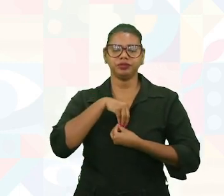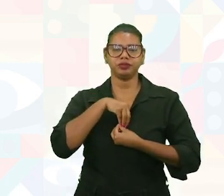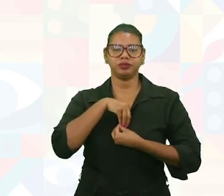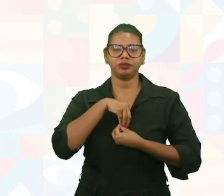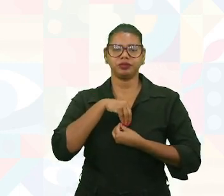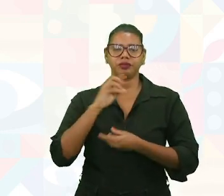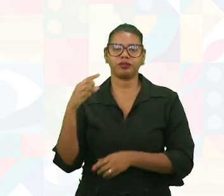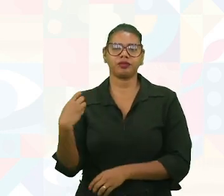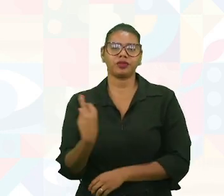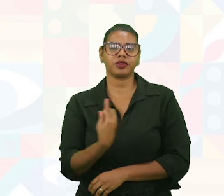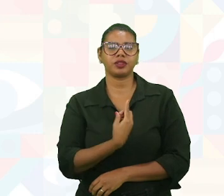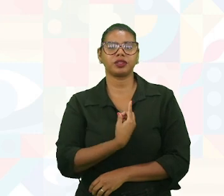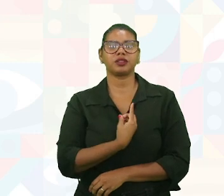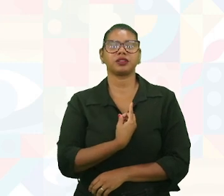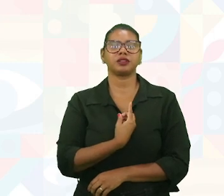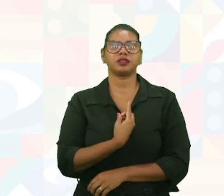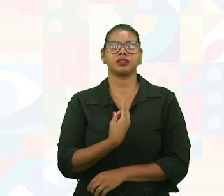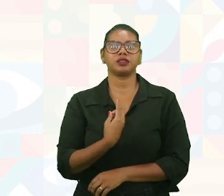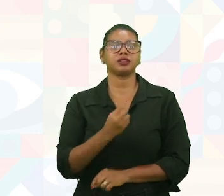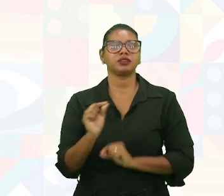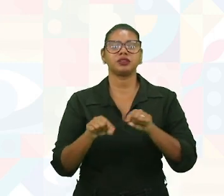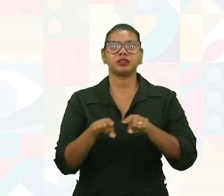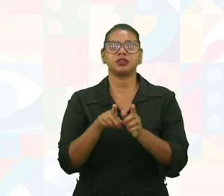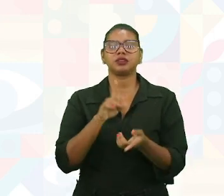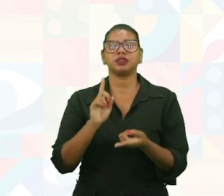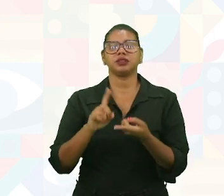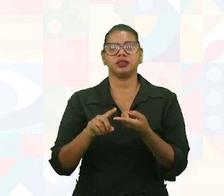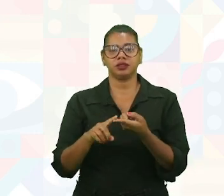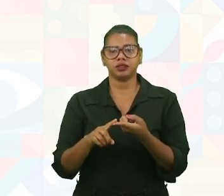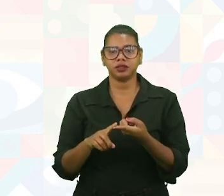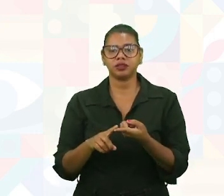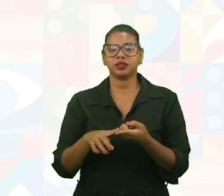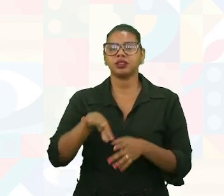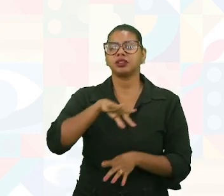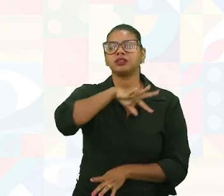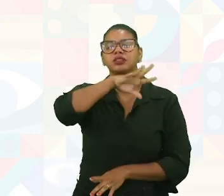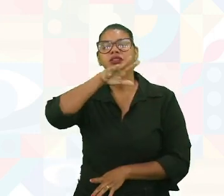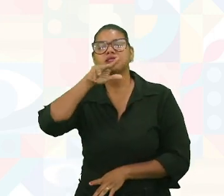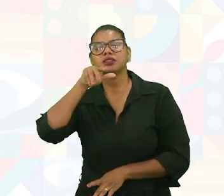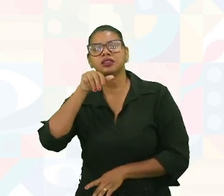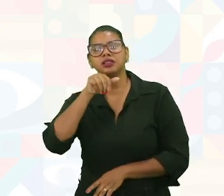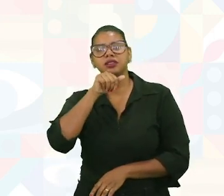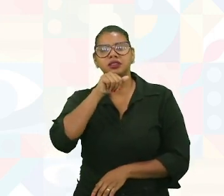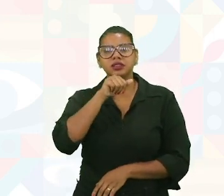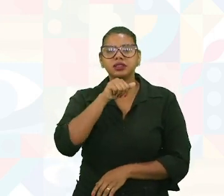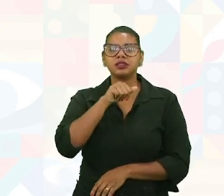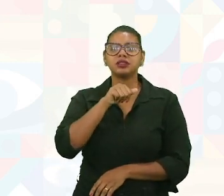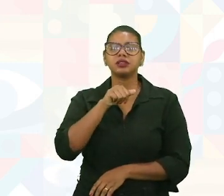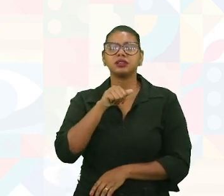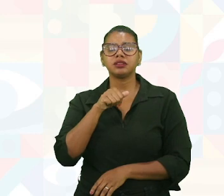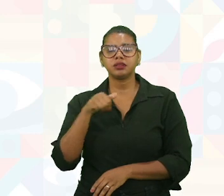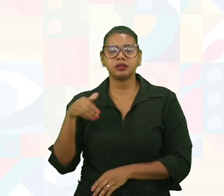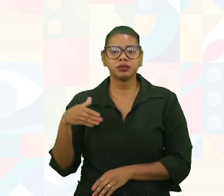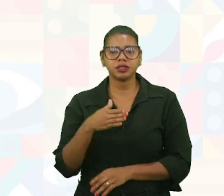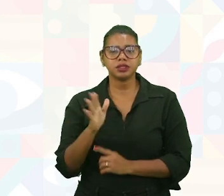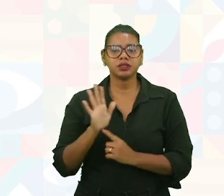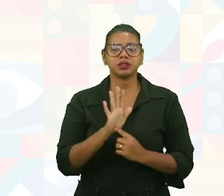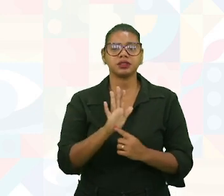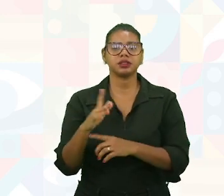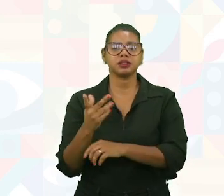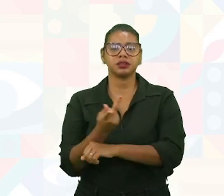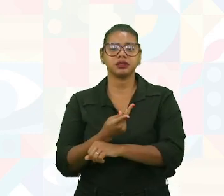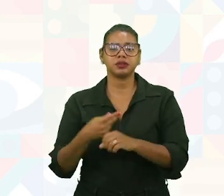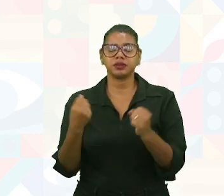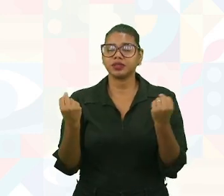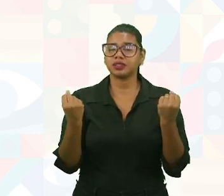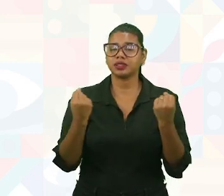da gente? É o lar da gente. Até os bichos, os animais, eles saem para caçar. Mas eles têm a necessidade